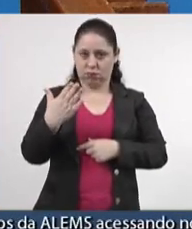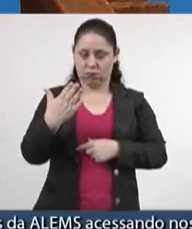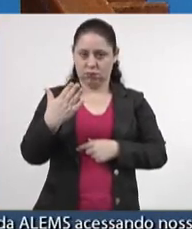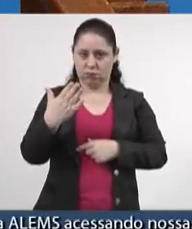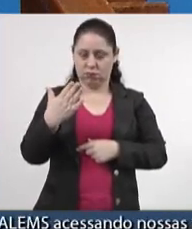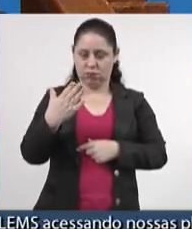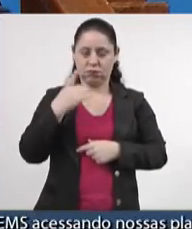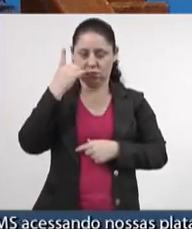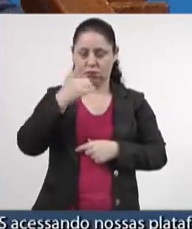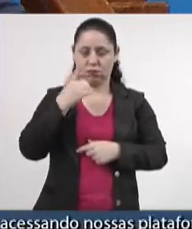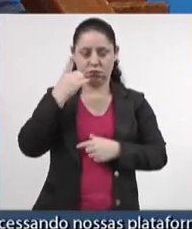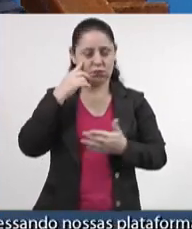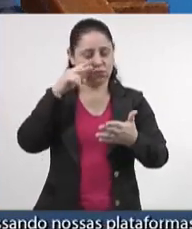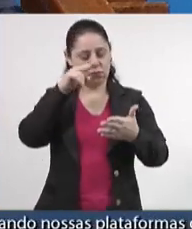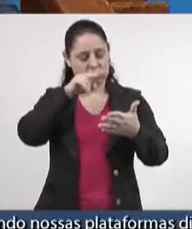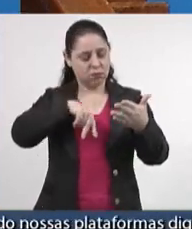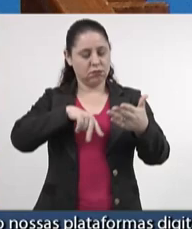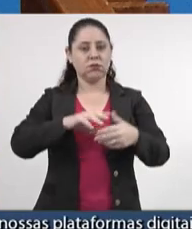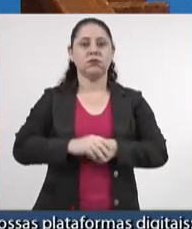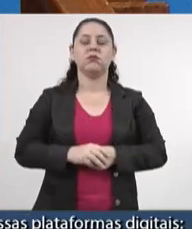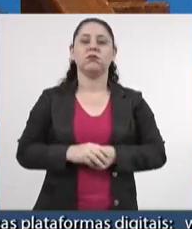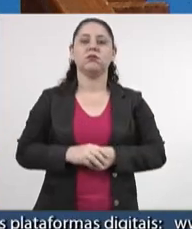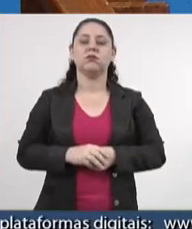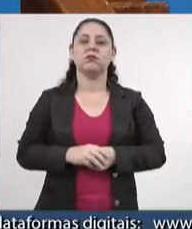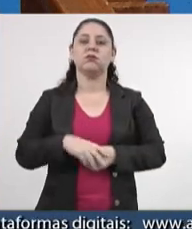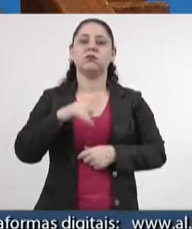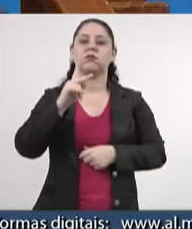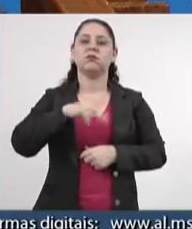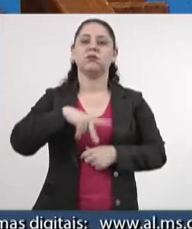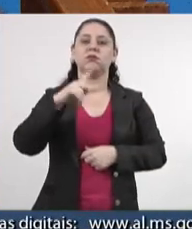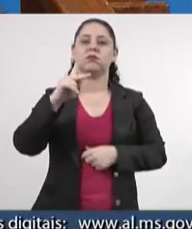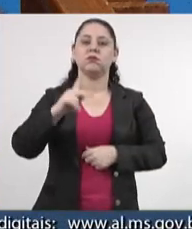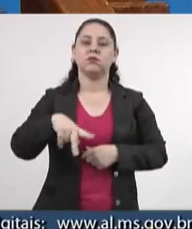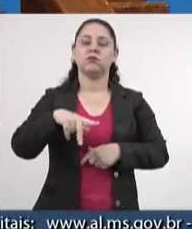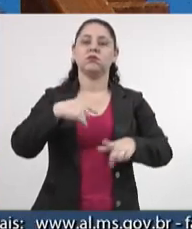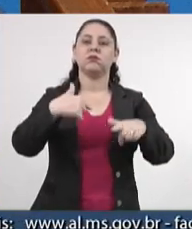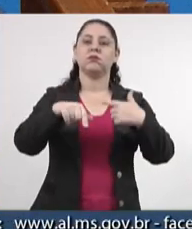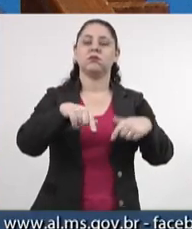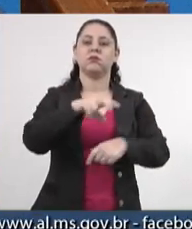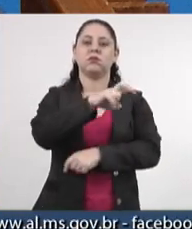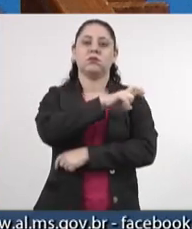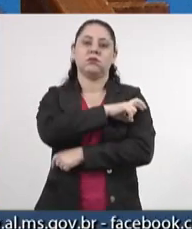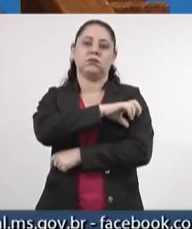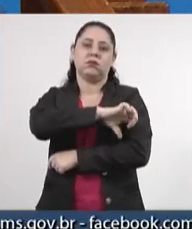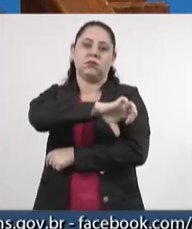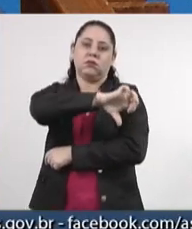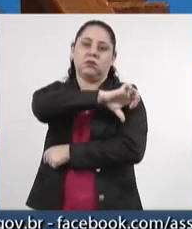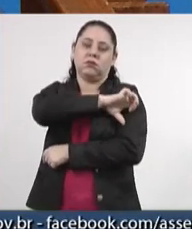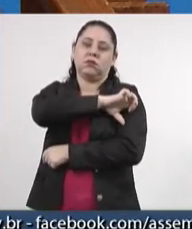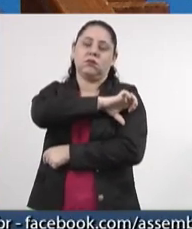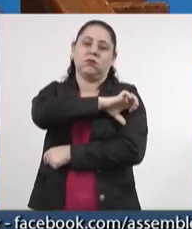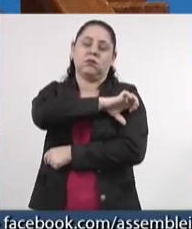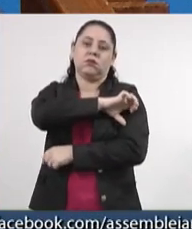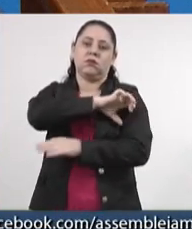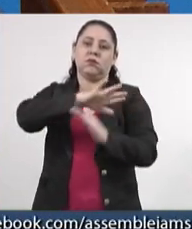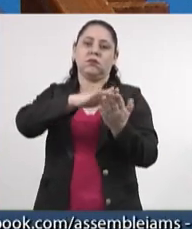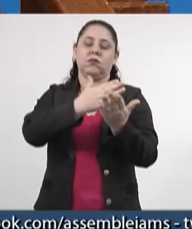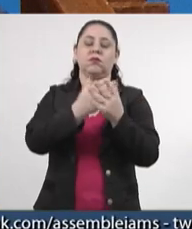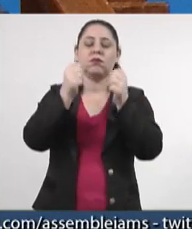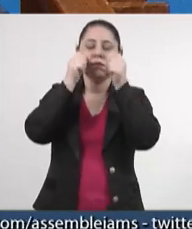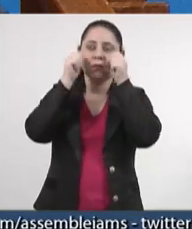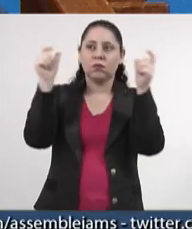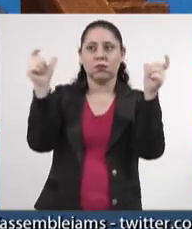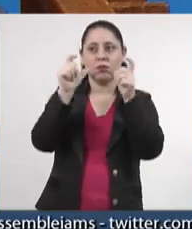deputado Rafael Tavares, para ler, docentes que atuem em turmas do quinto ao nono ano da rede, fiquem ligados,